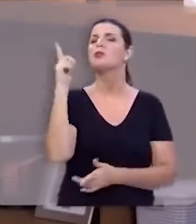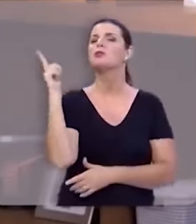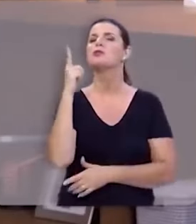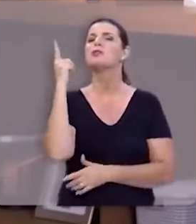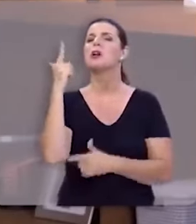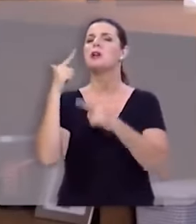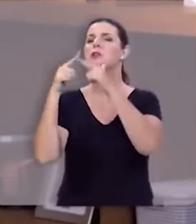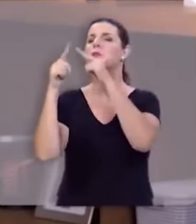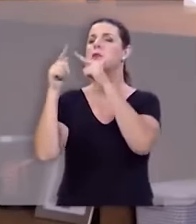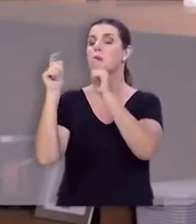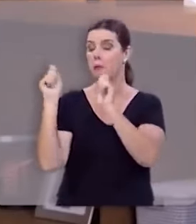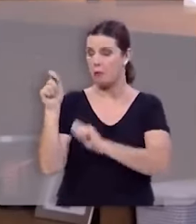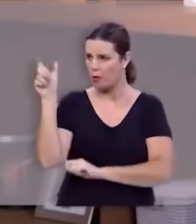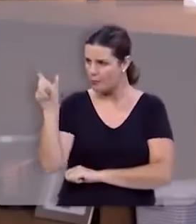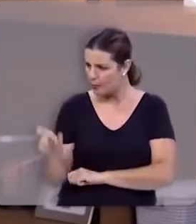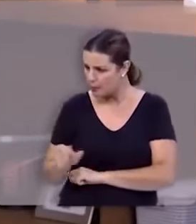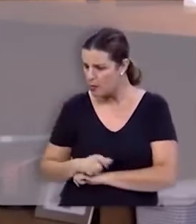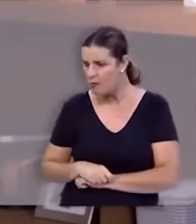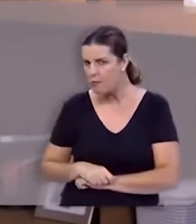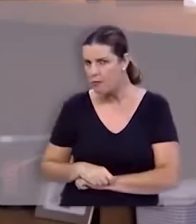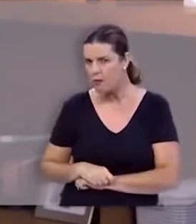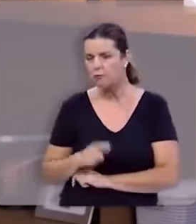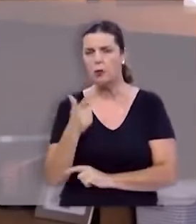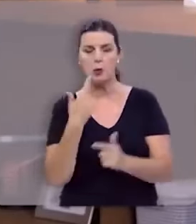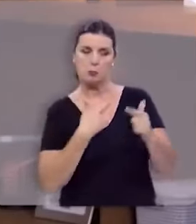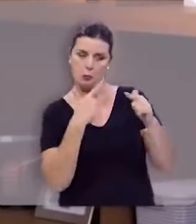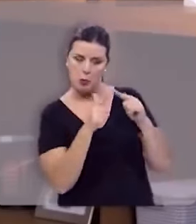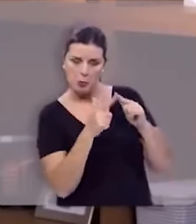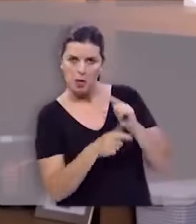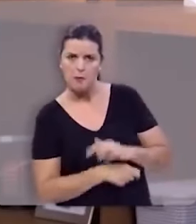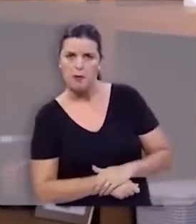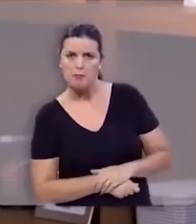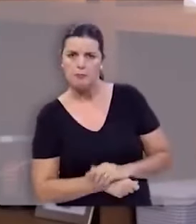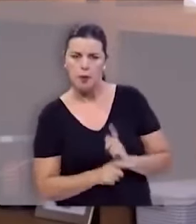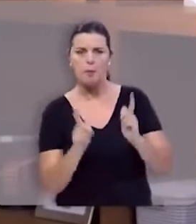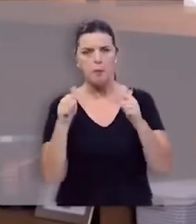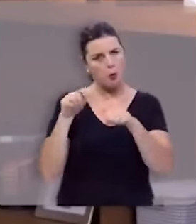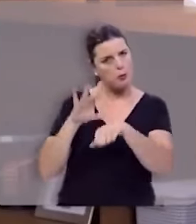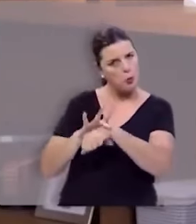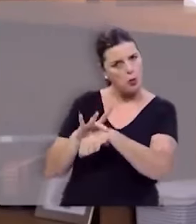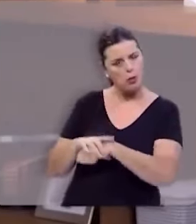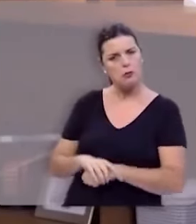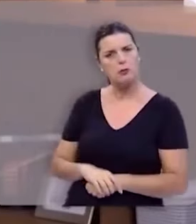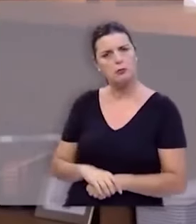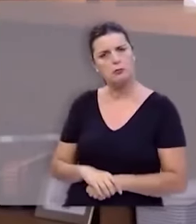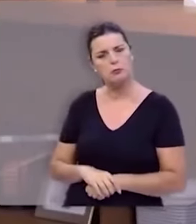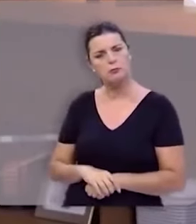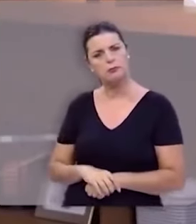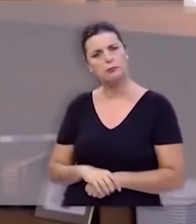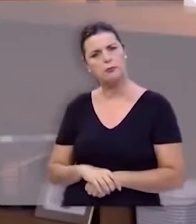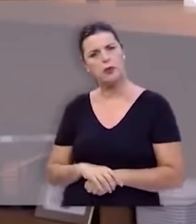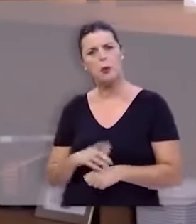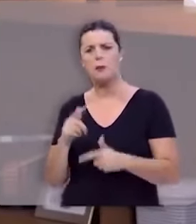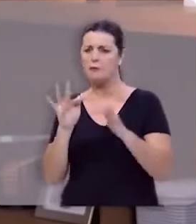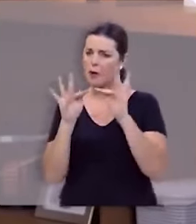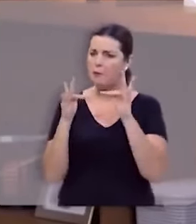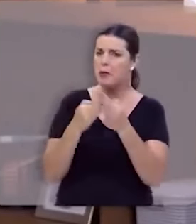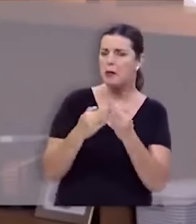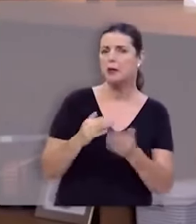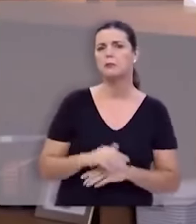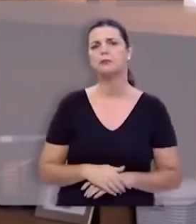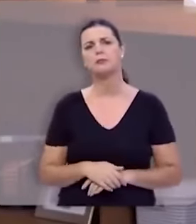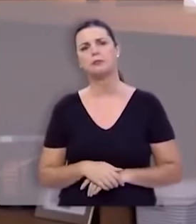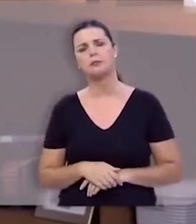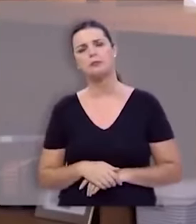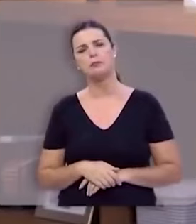pode ser uma pessoa uma circunstância uma enfermidade um problema na família